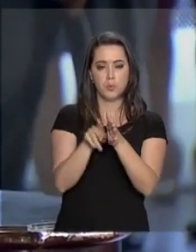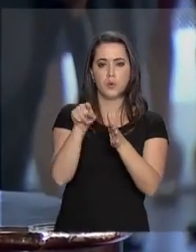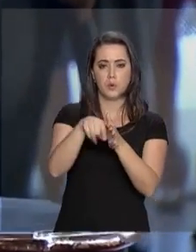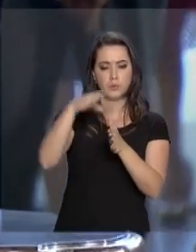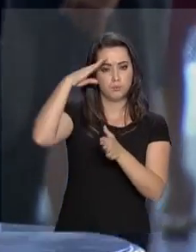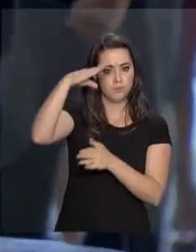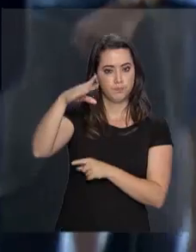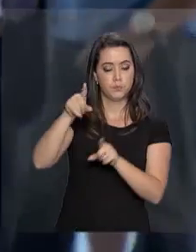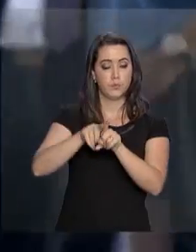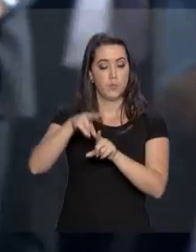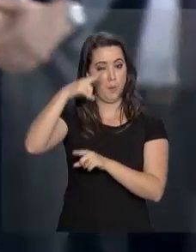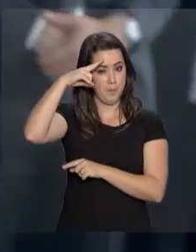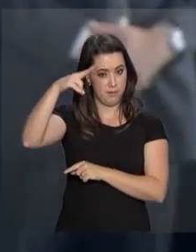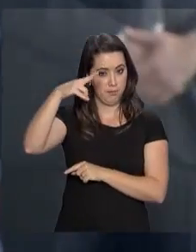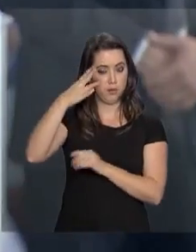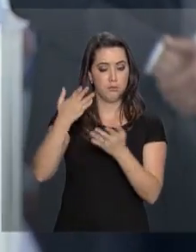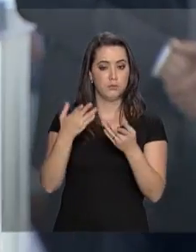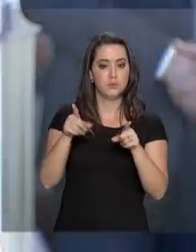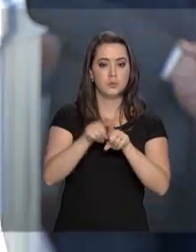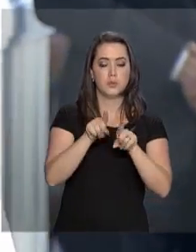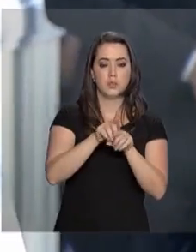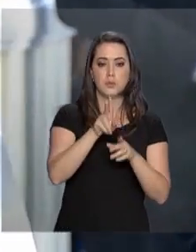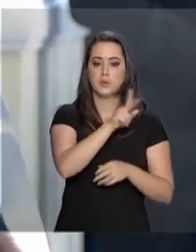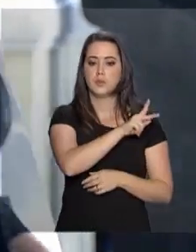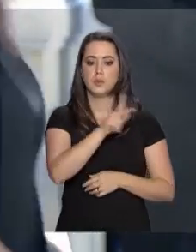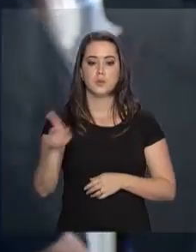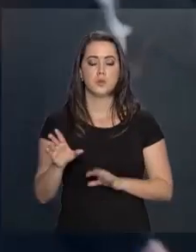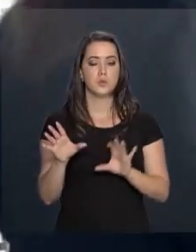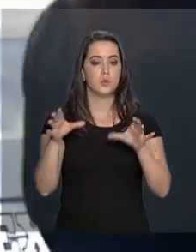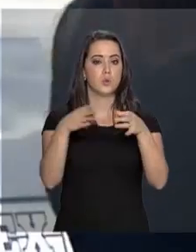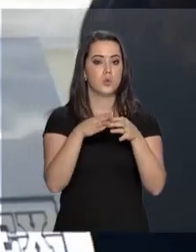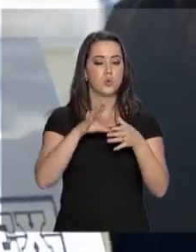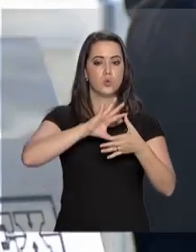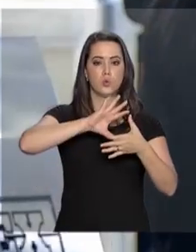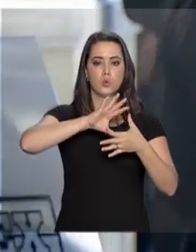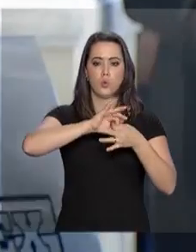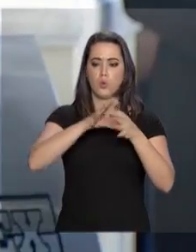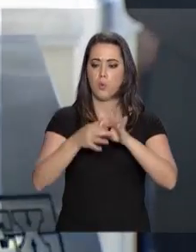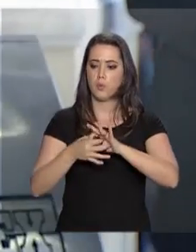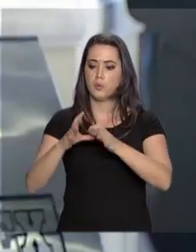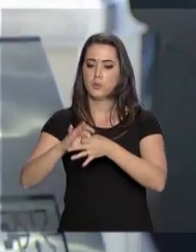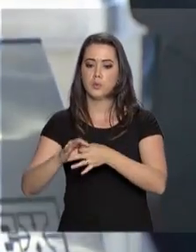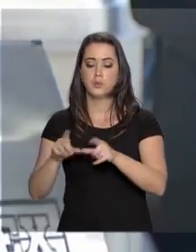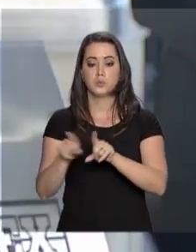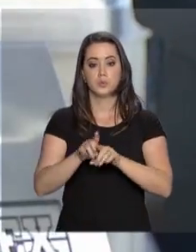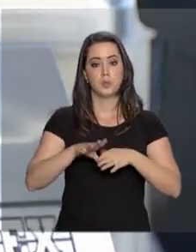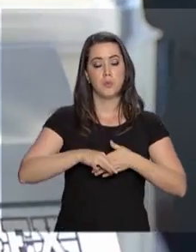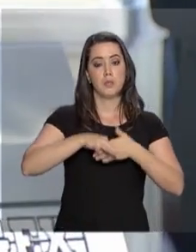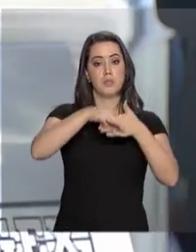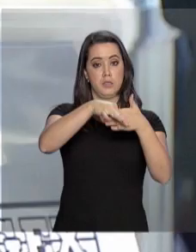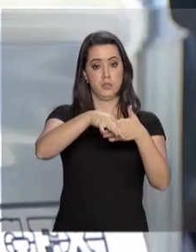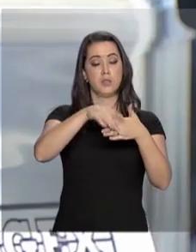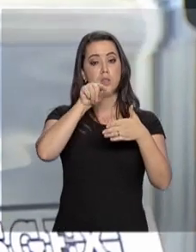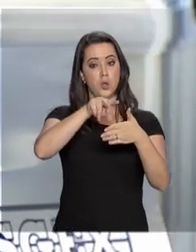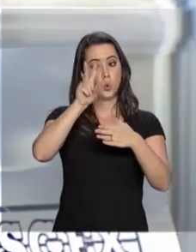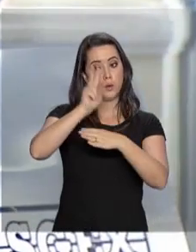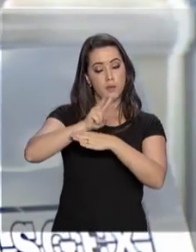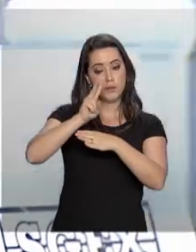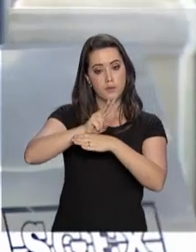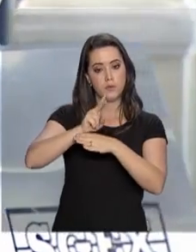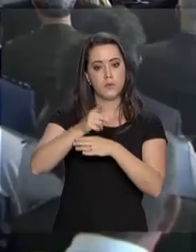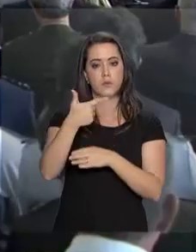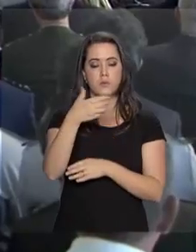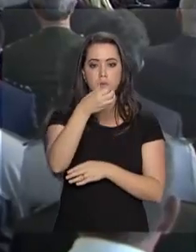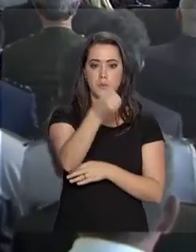Desporto Militar. Foi presidente da Autoridade Pública Olímpica e coordenador-geral da Defesa durante as Olimpíadas em 2016.